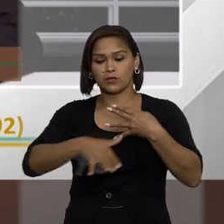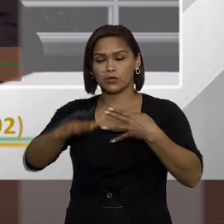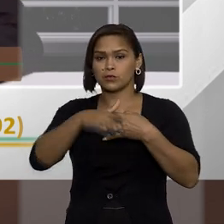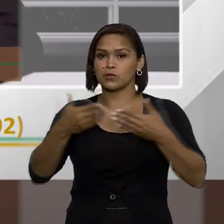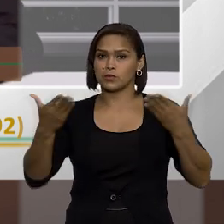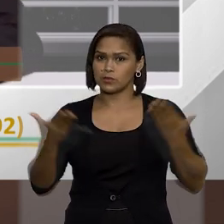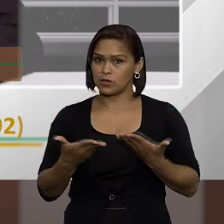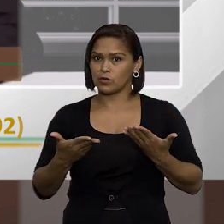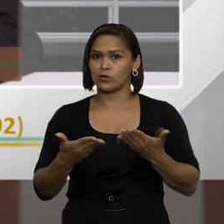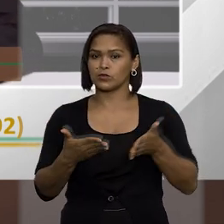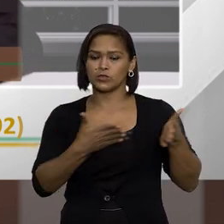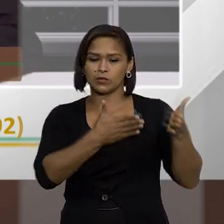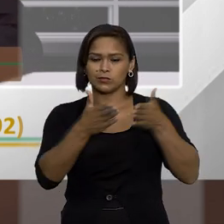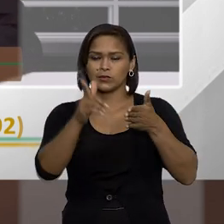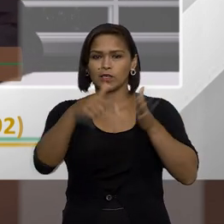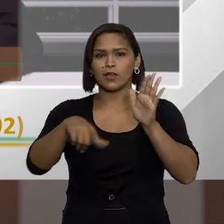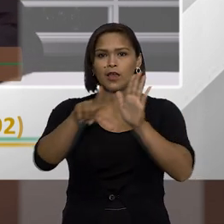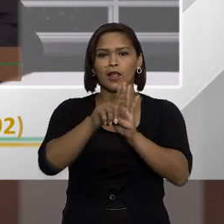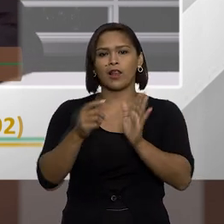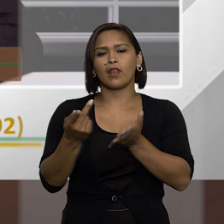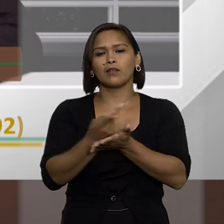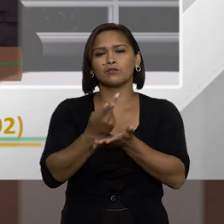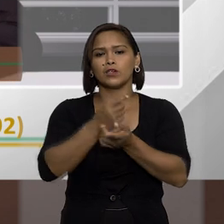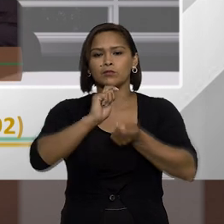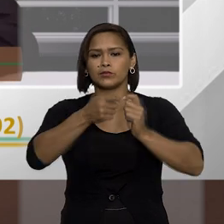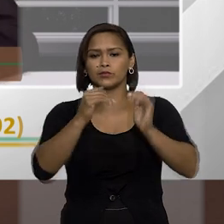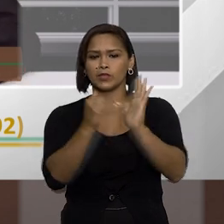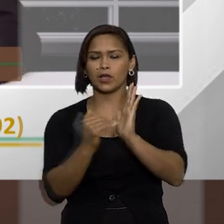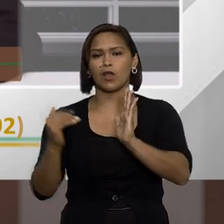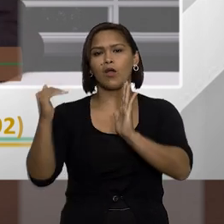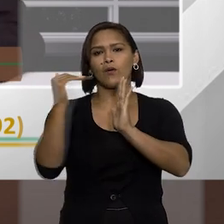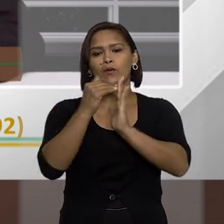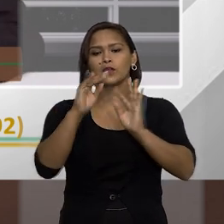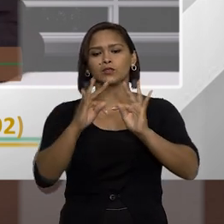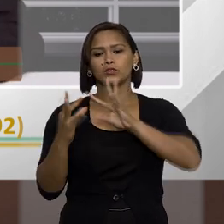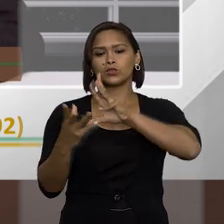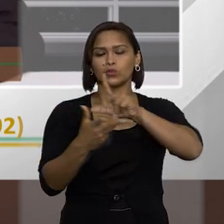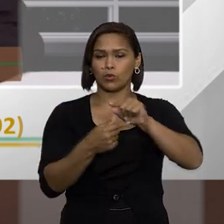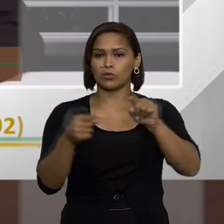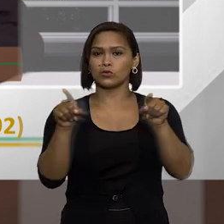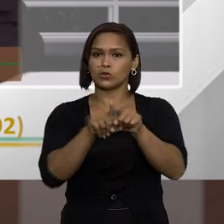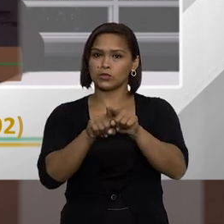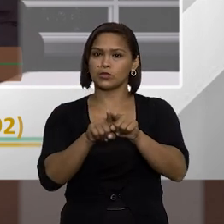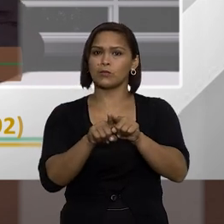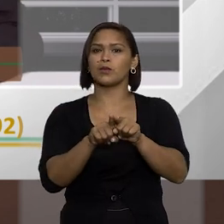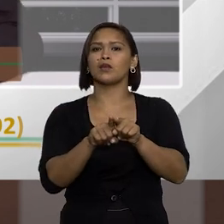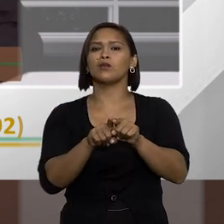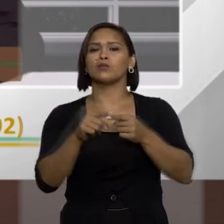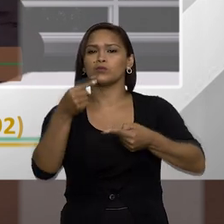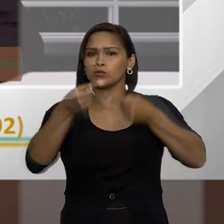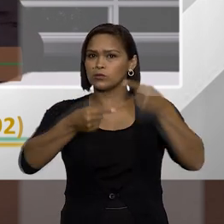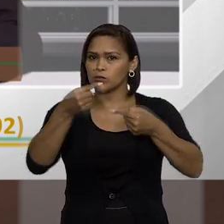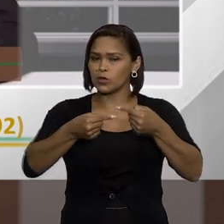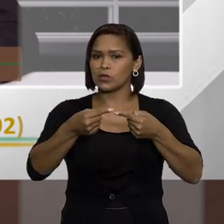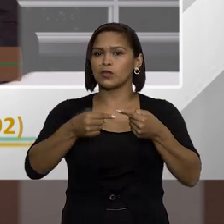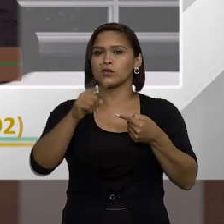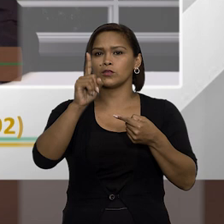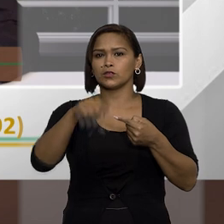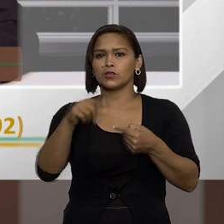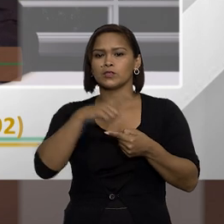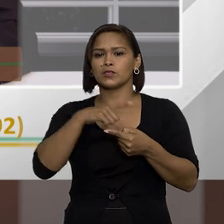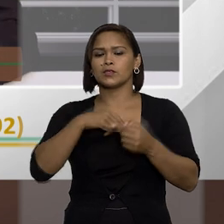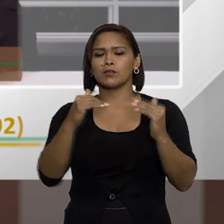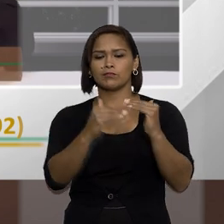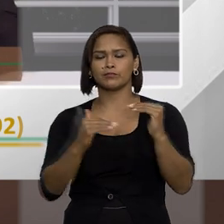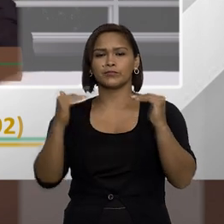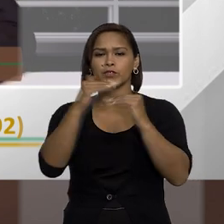jurisprudência hoje era no sentido de que a lei de improbidade alcança os agentes públicos de uma forma geral, inclusive os agentes políticos, no qual